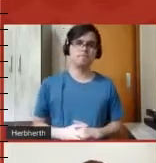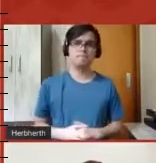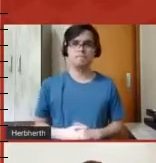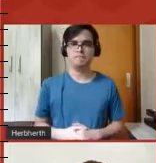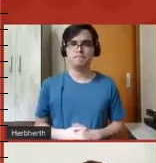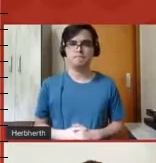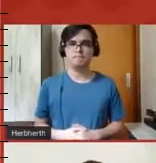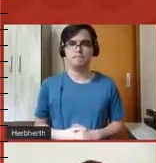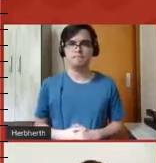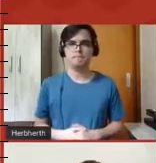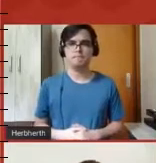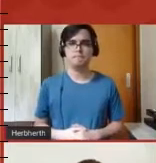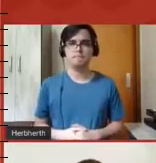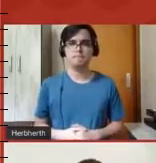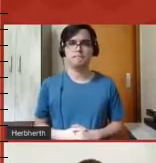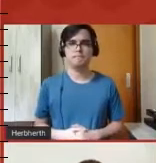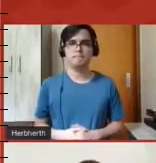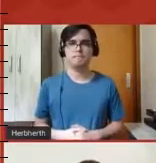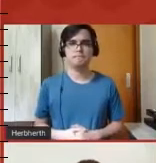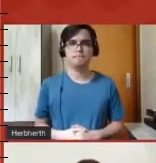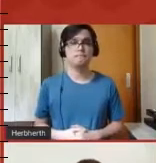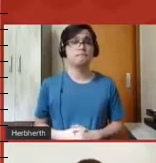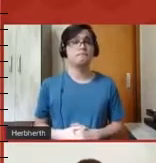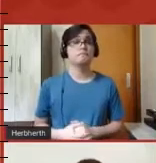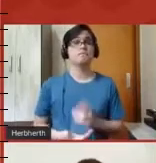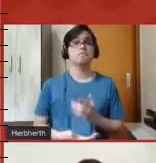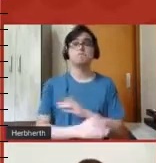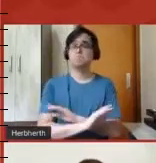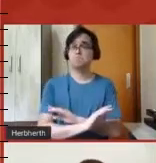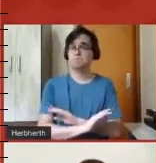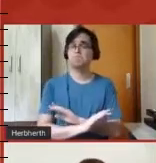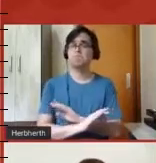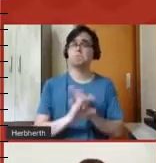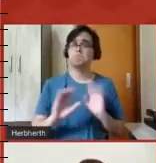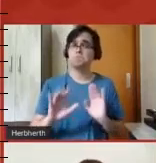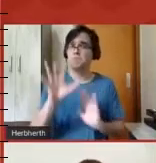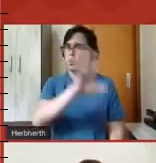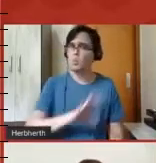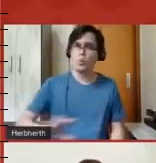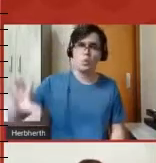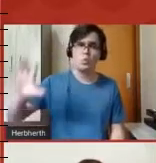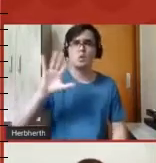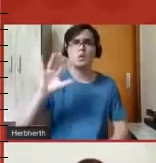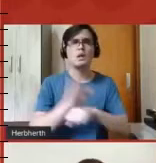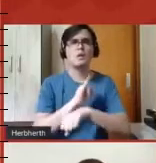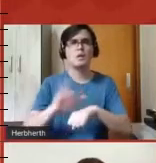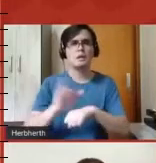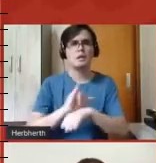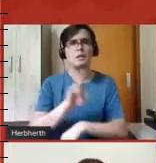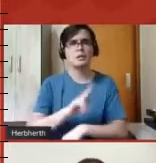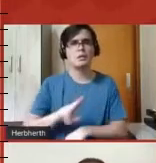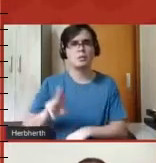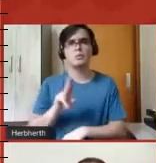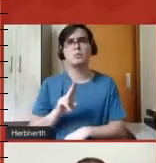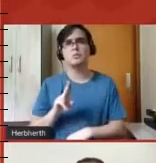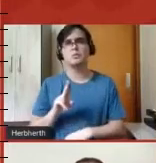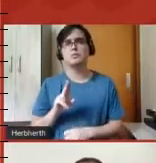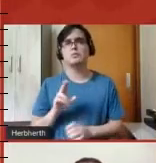Bom, isso foi, assim, de maneira um pouco mais geral, né? Das estratégias que usamos como grupo.